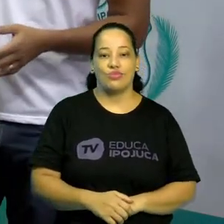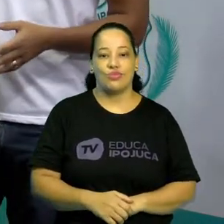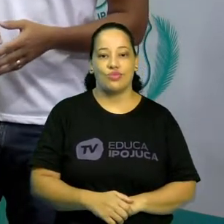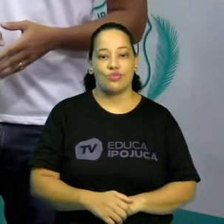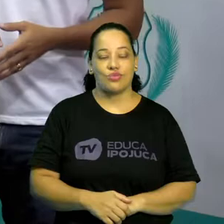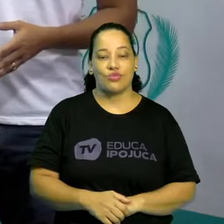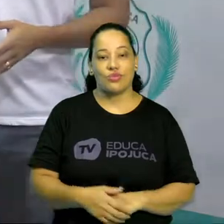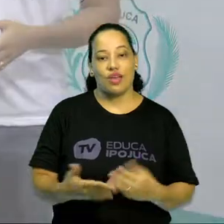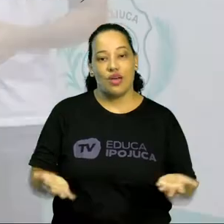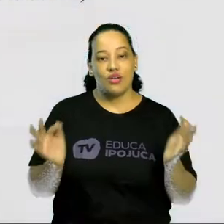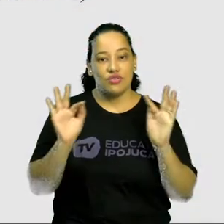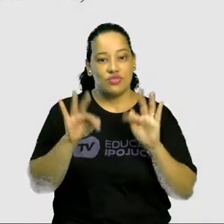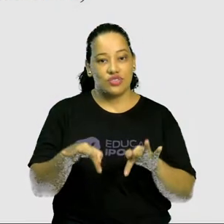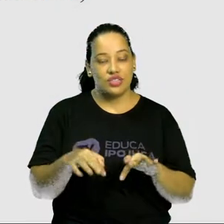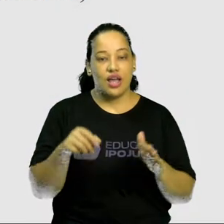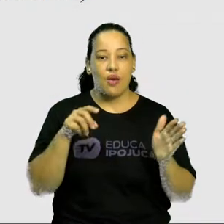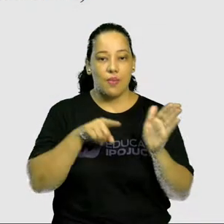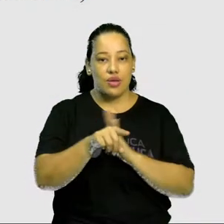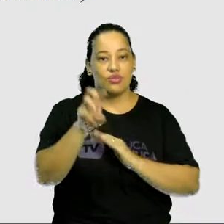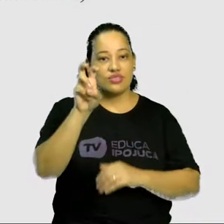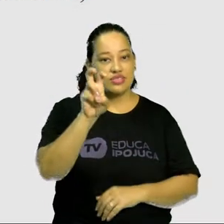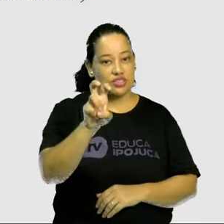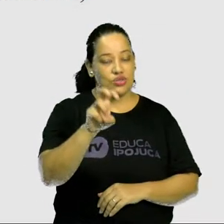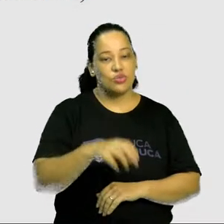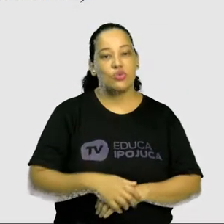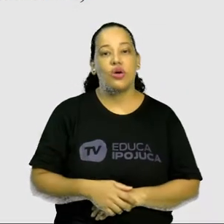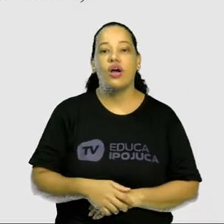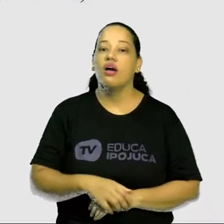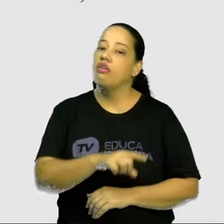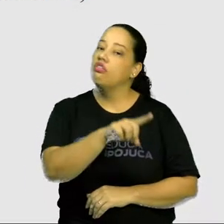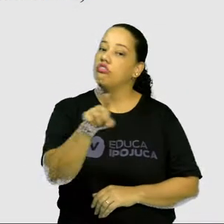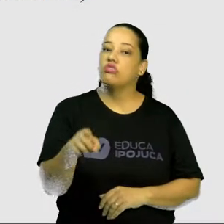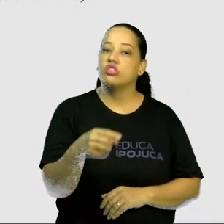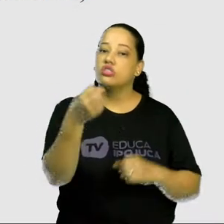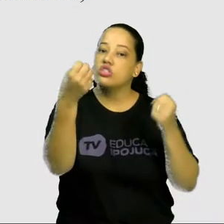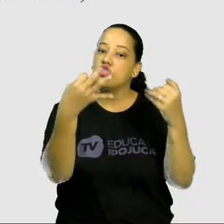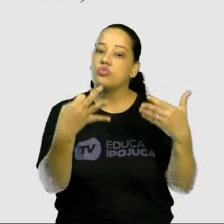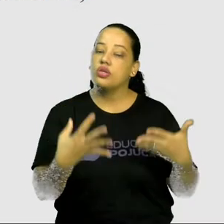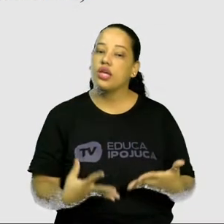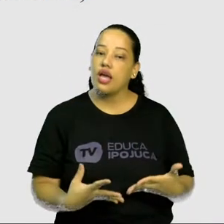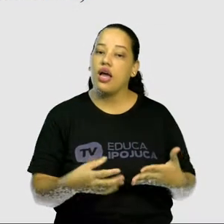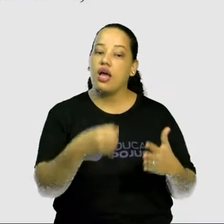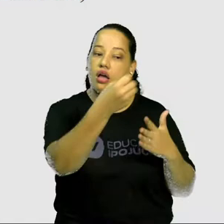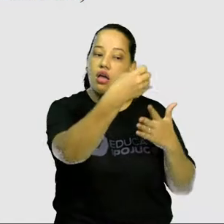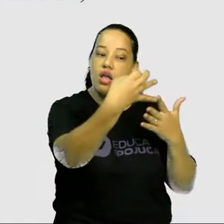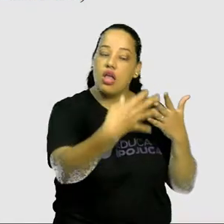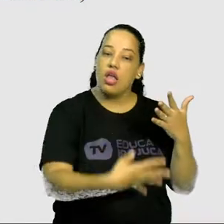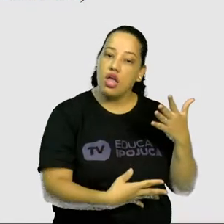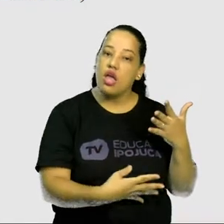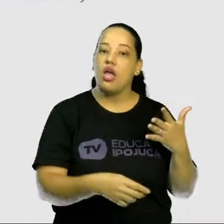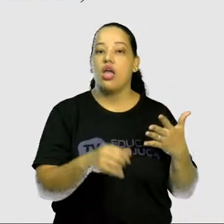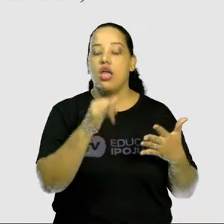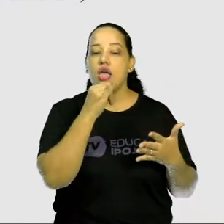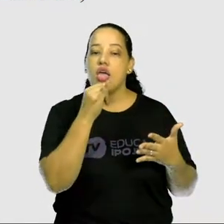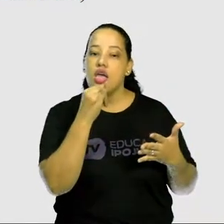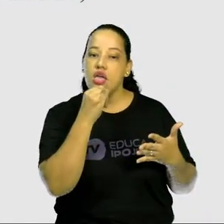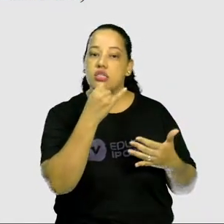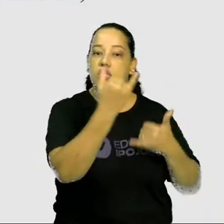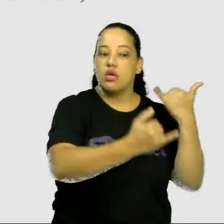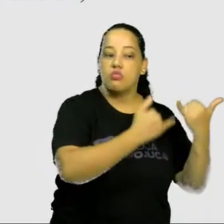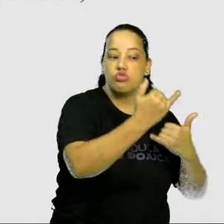E para finalizar a quinta questão, pedi para que vocês citassem cinco exemplos de jogos de salão e sua